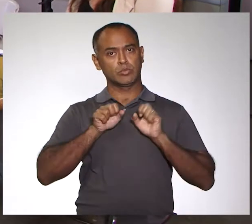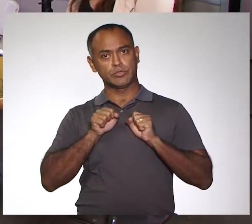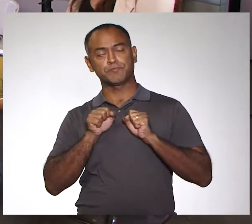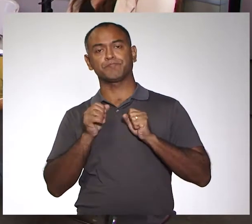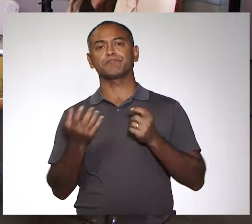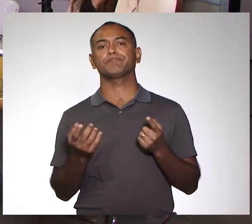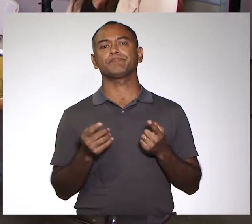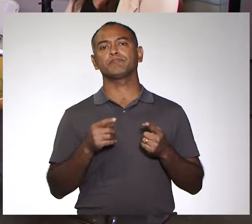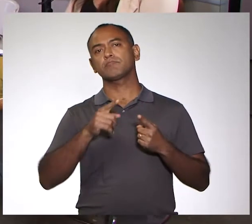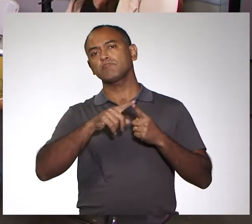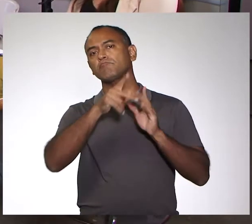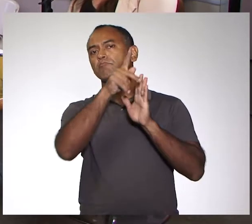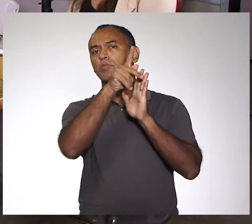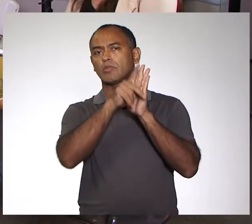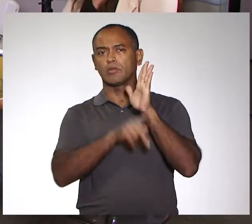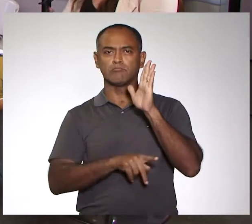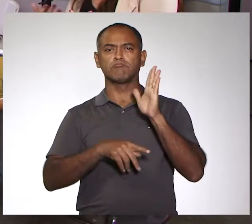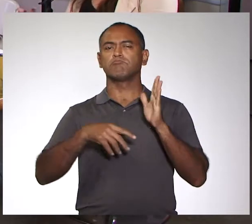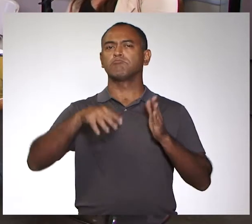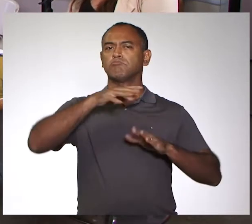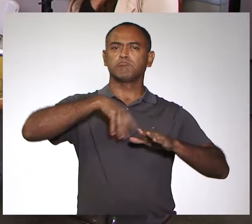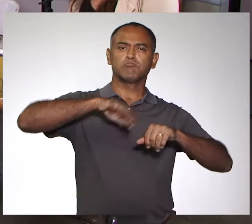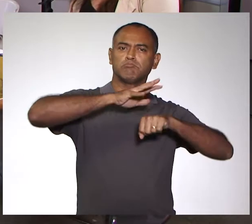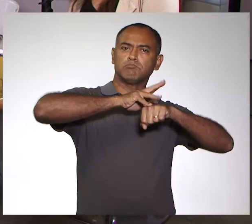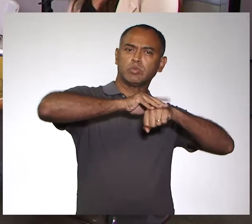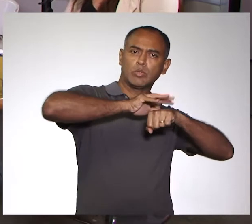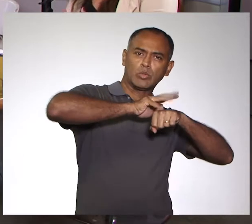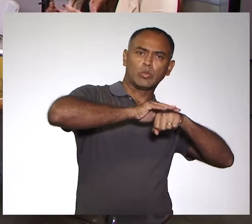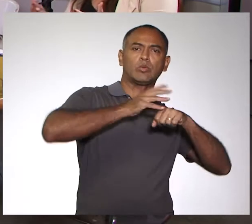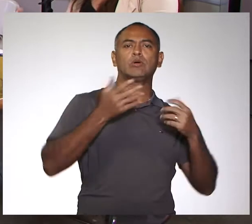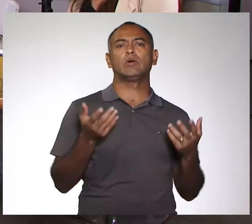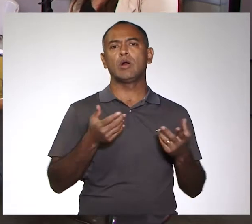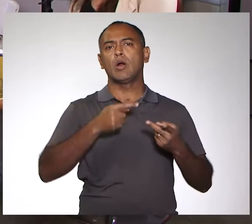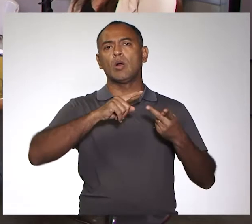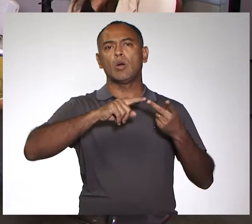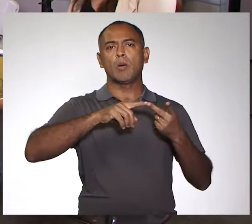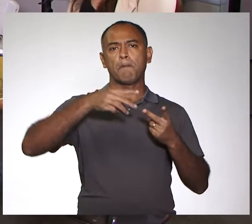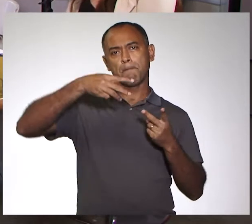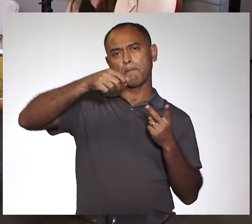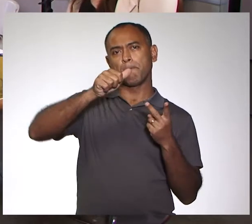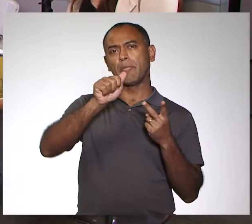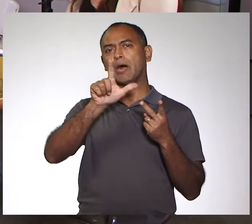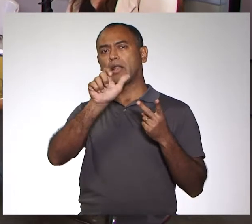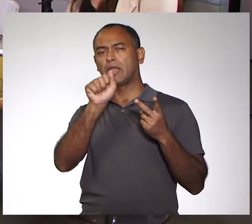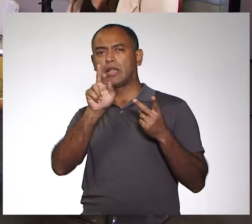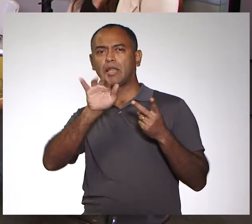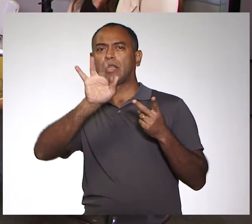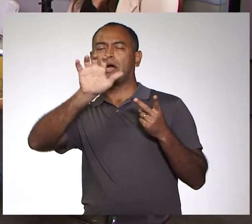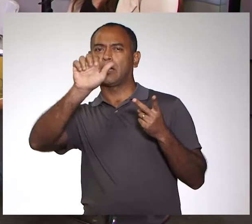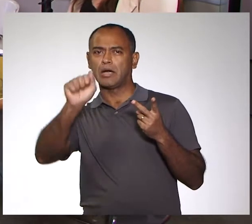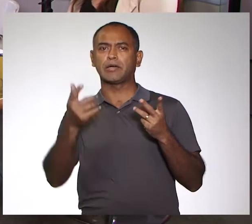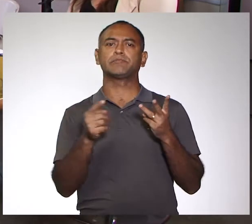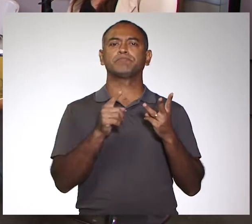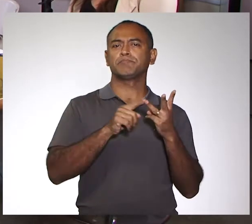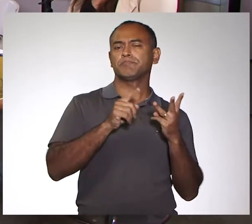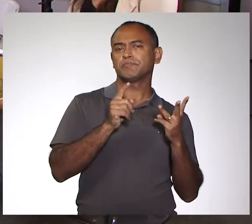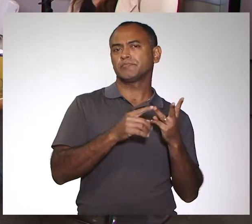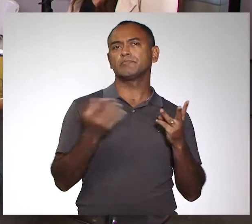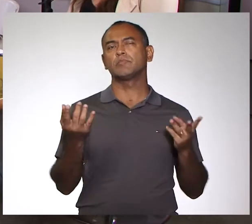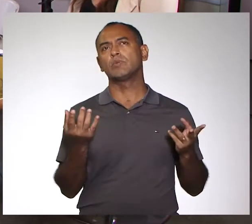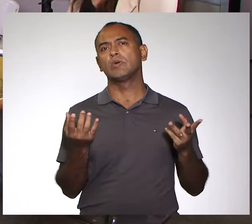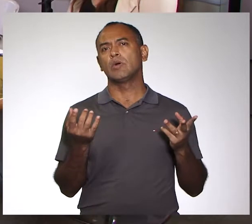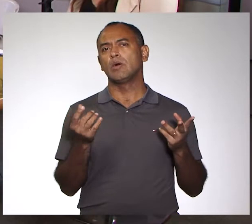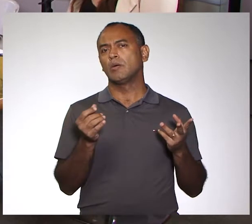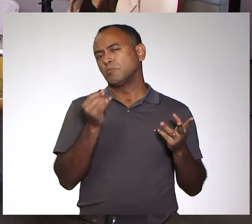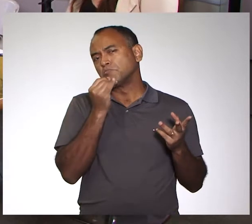projetos estudando tanto epidemiologicamente, morfologicamente, malária, leishmaniose,